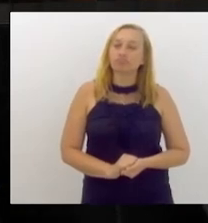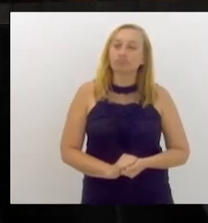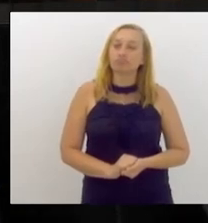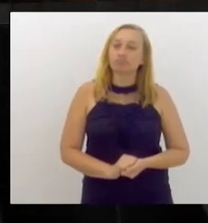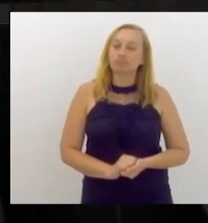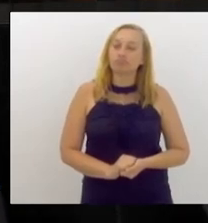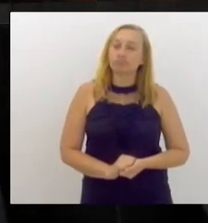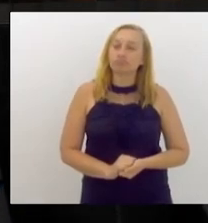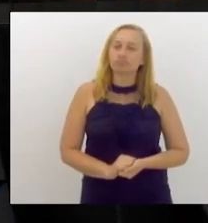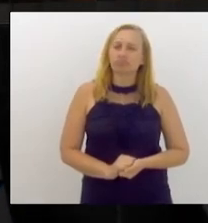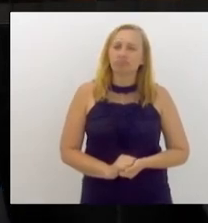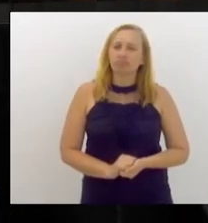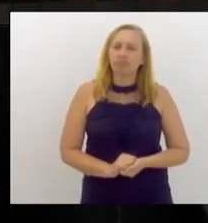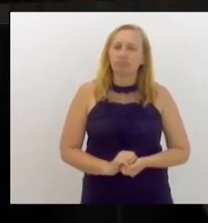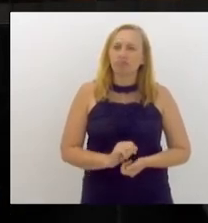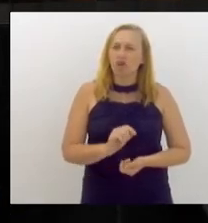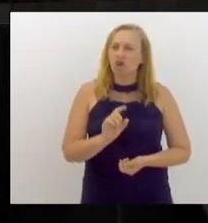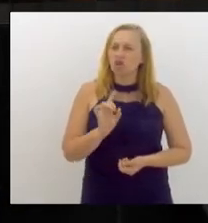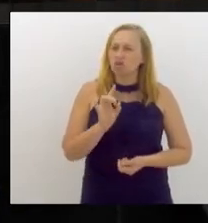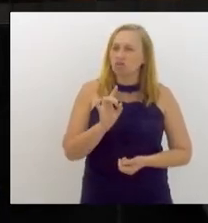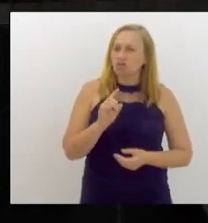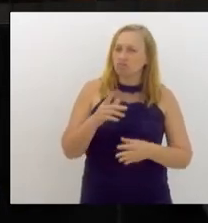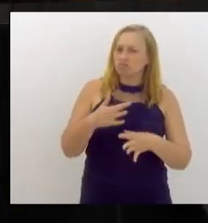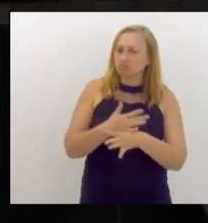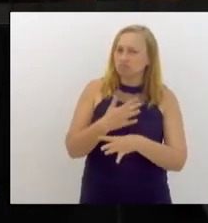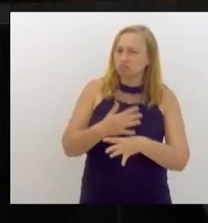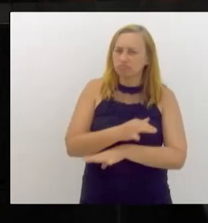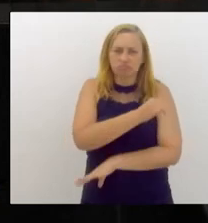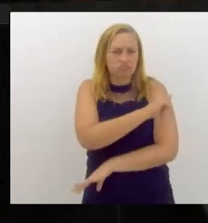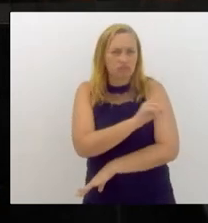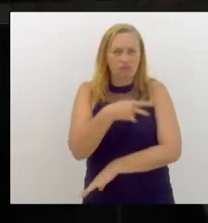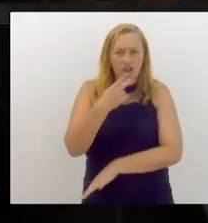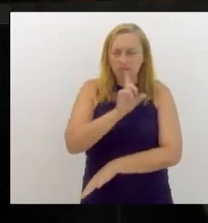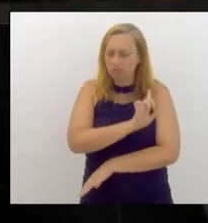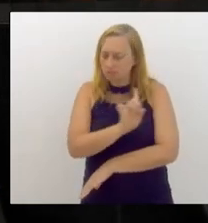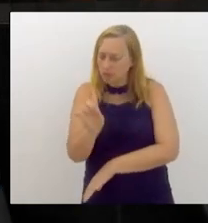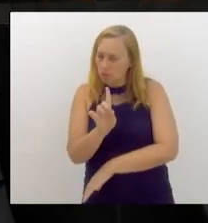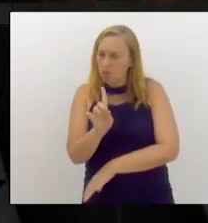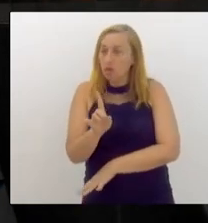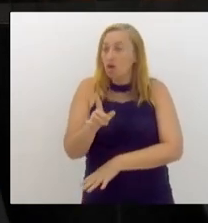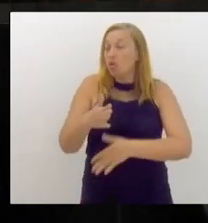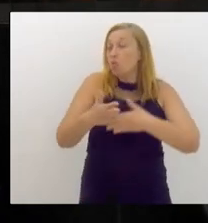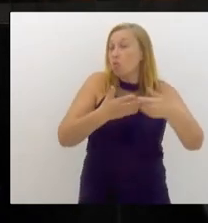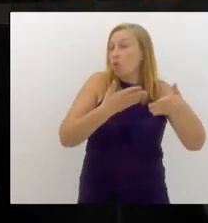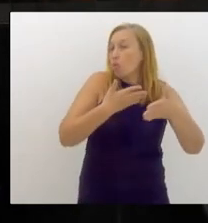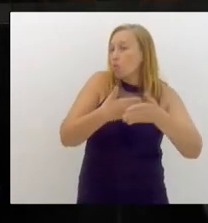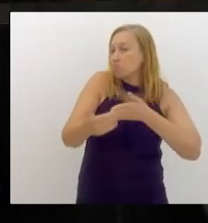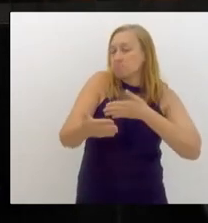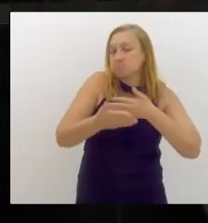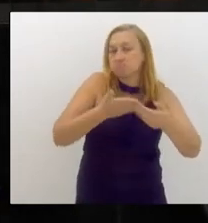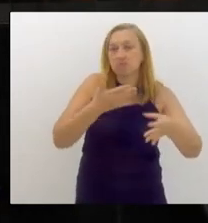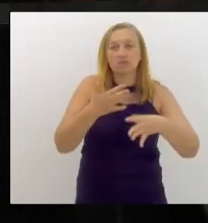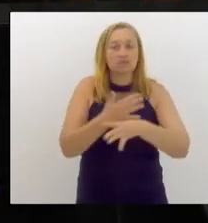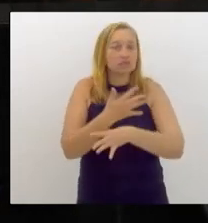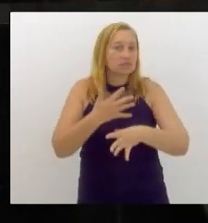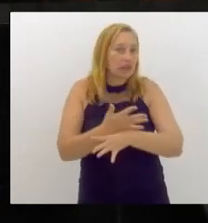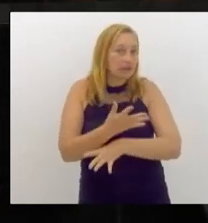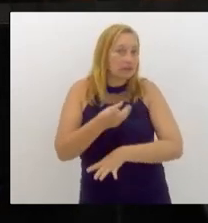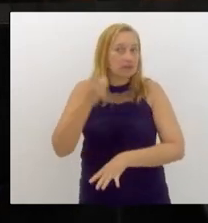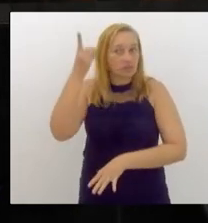e não estou falando da cidade do Rio de Janeiro, eu estou falando de qualquer cidade, deputada Carla,